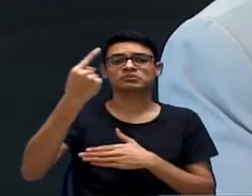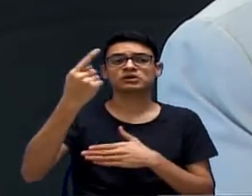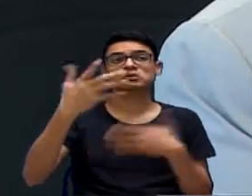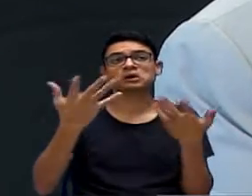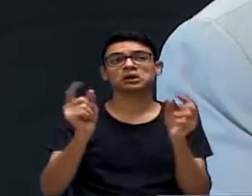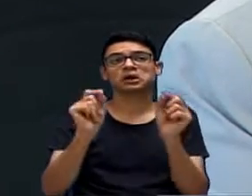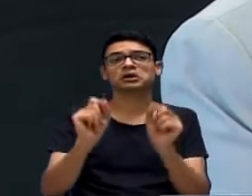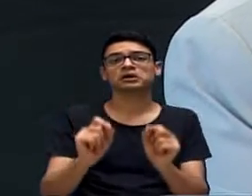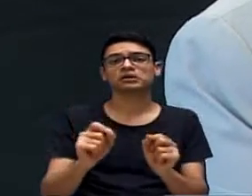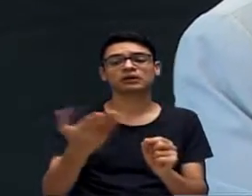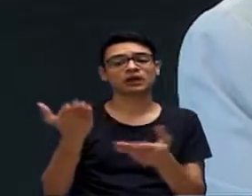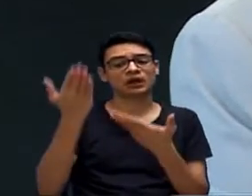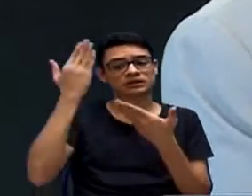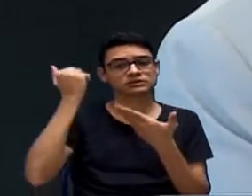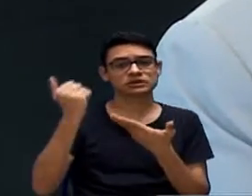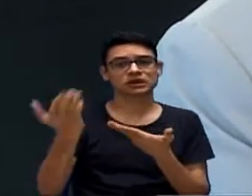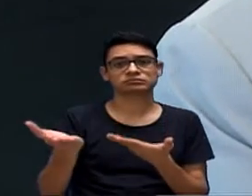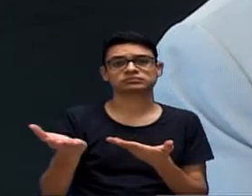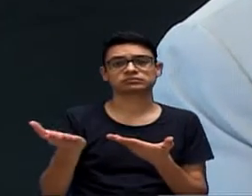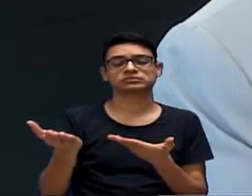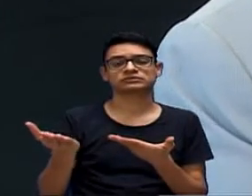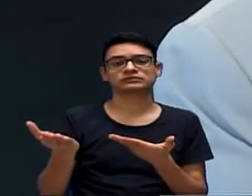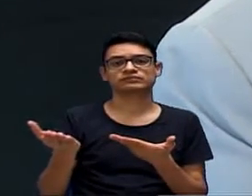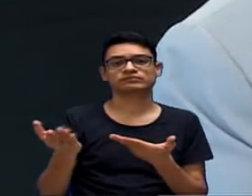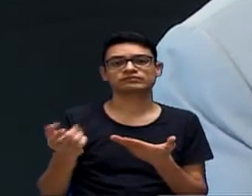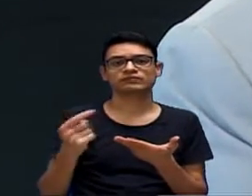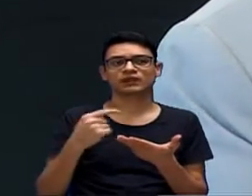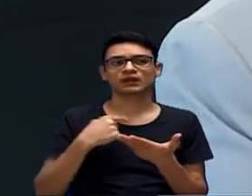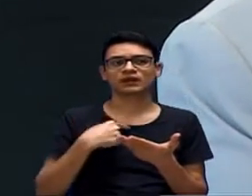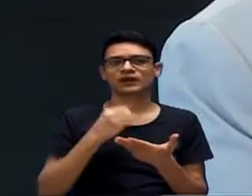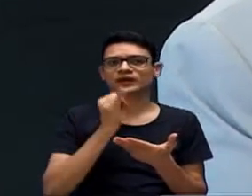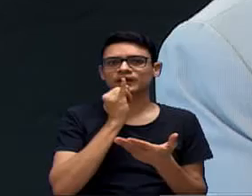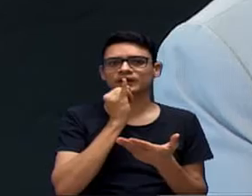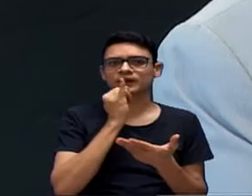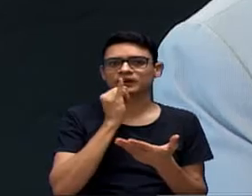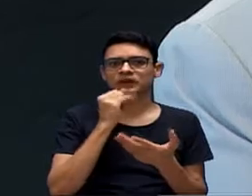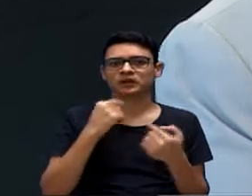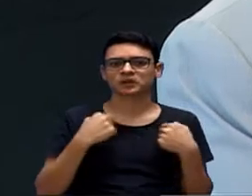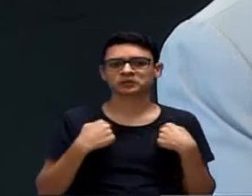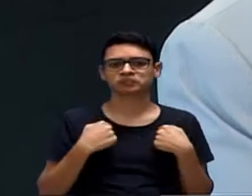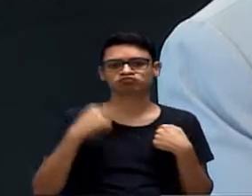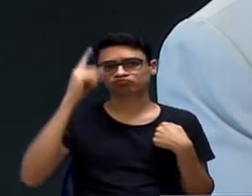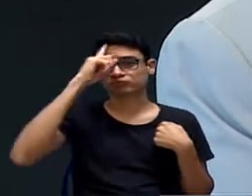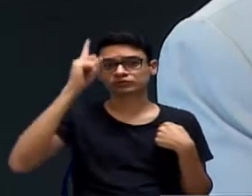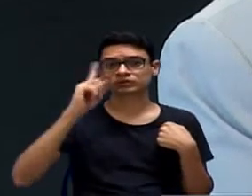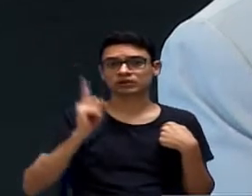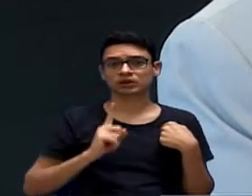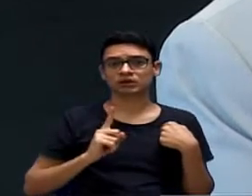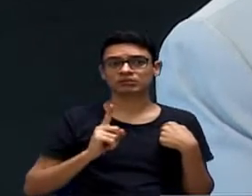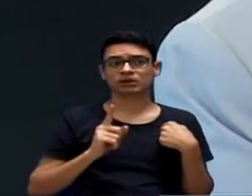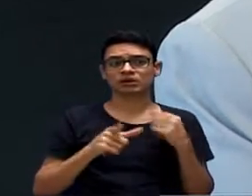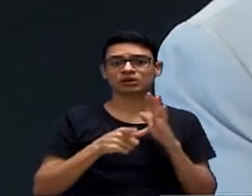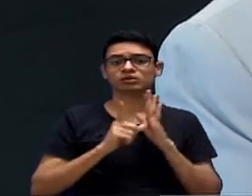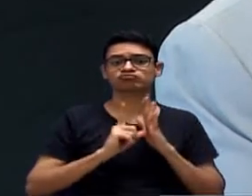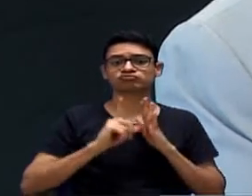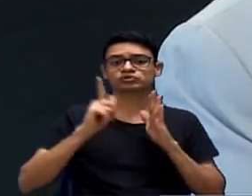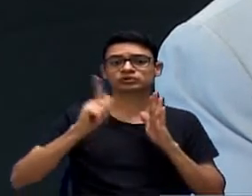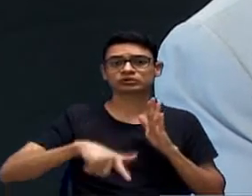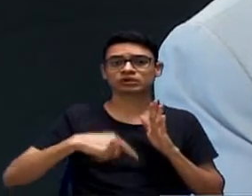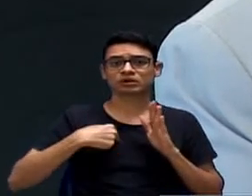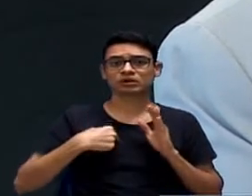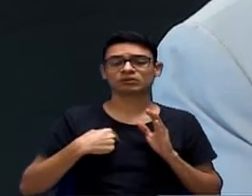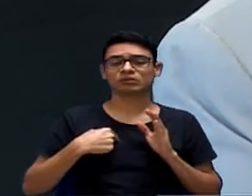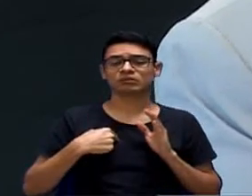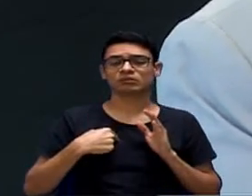recebi esse... Eu não sabia, por exemplo, aqui para a Xepa, eu poderia me escrever. Então, vou repetir aqui para quem queira ouvir, porque eu nunca tinha ouvido